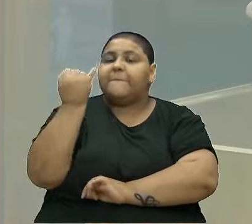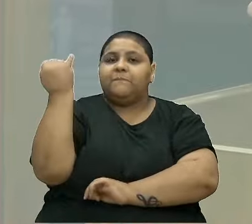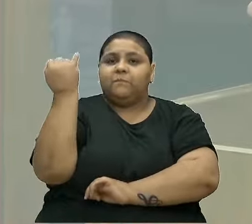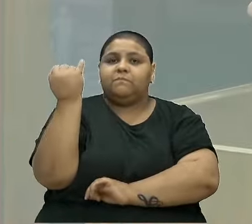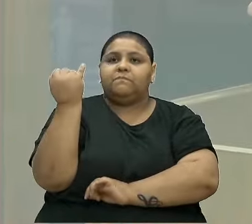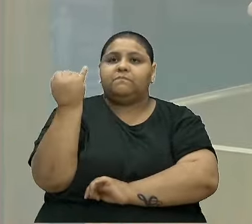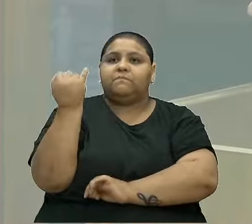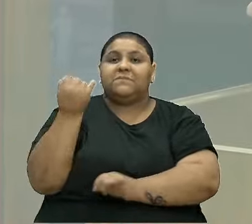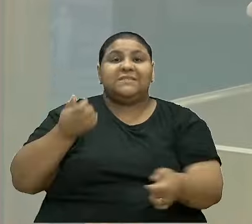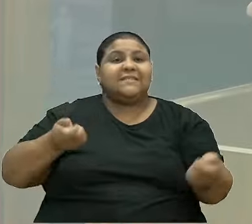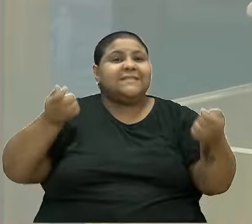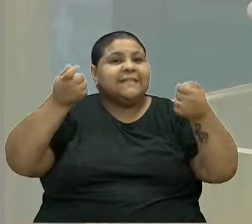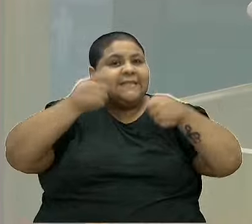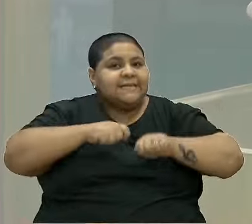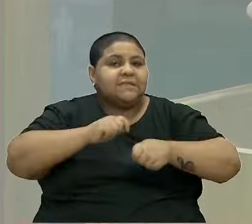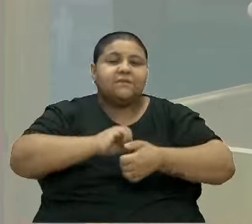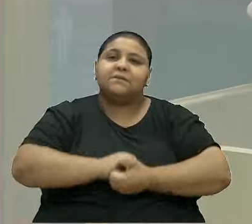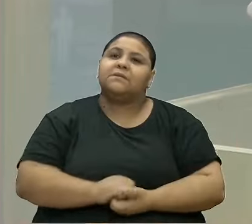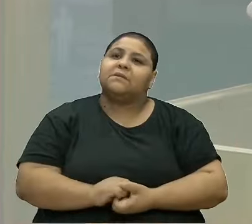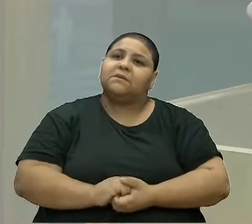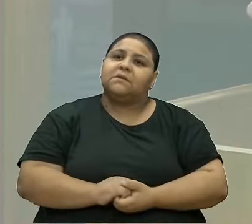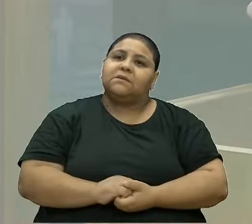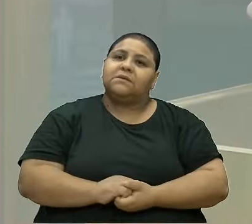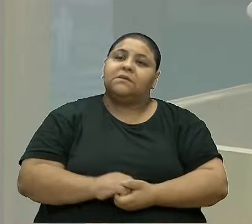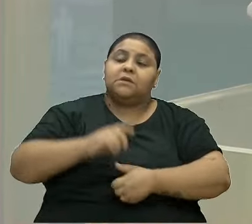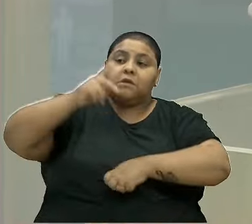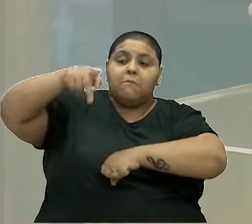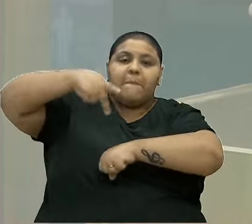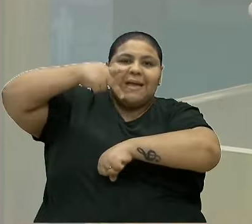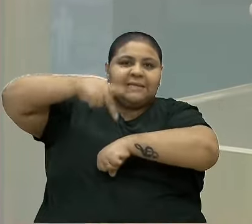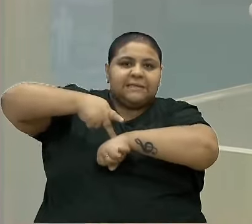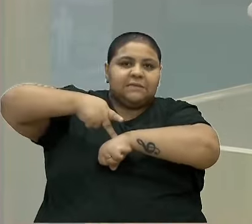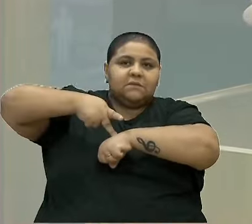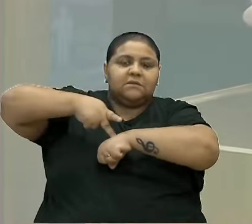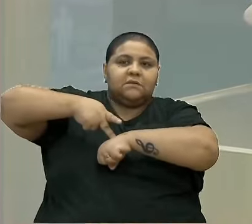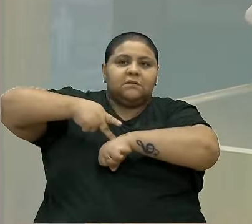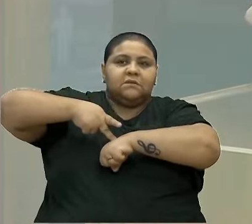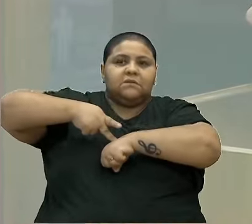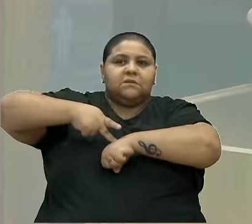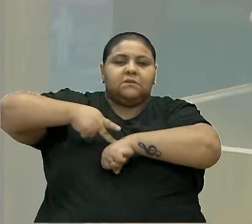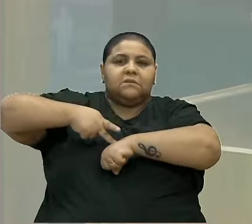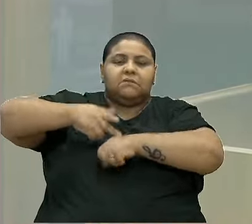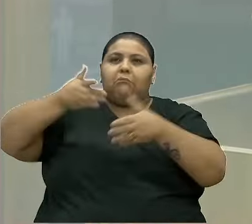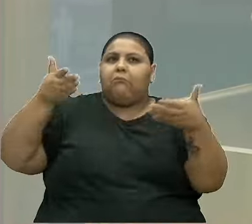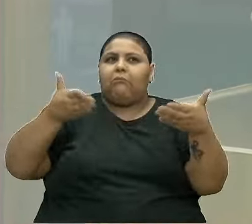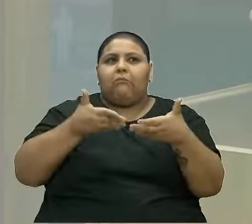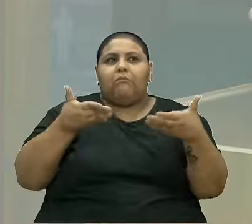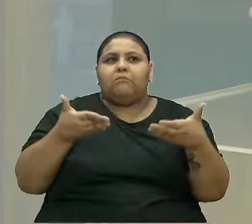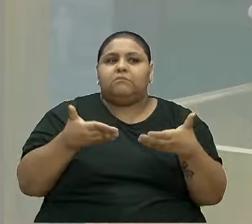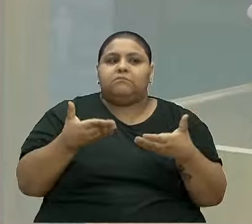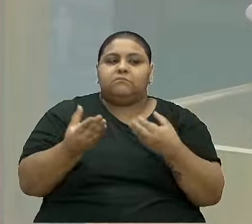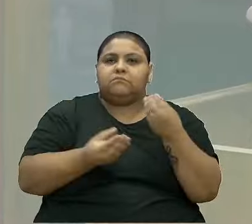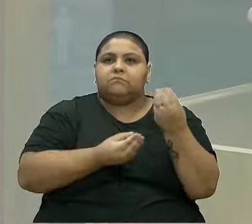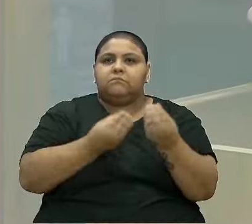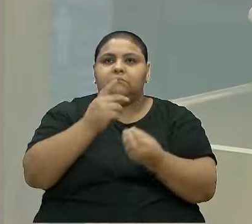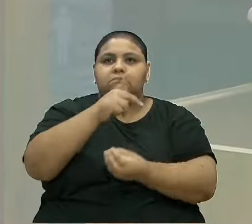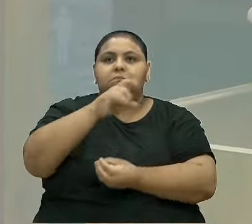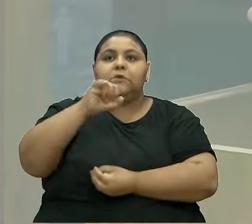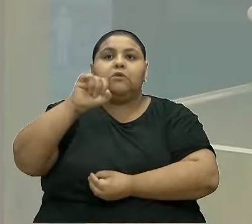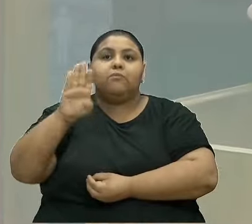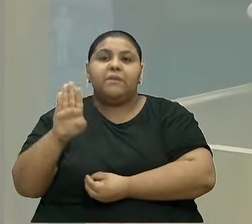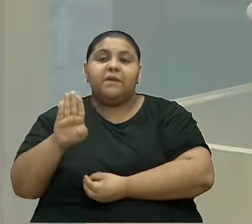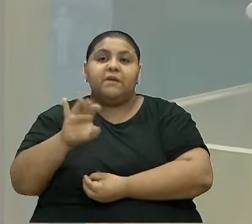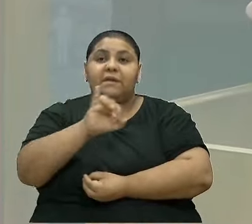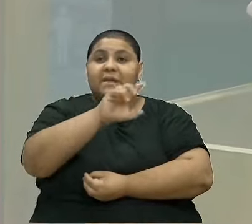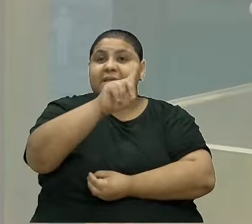ele é necessário. Países que são colocados aqui com PIB e IDH